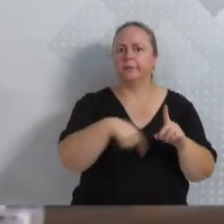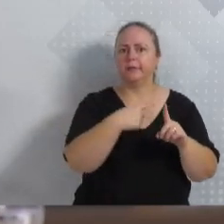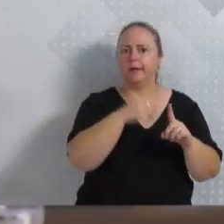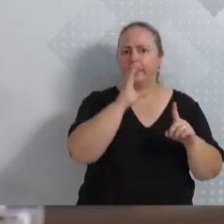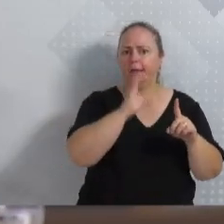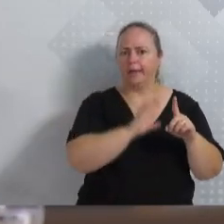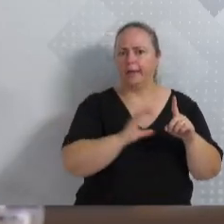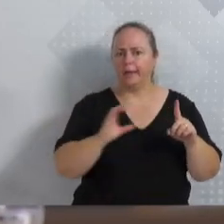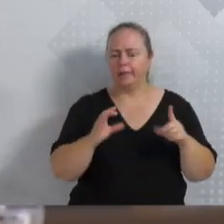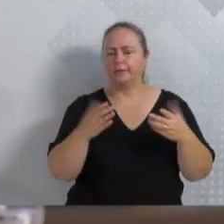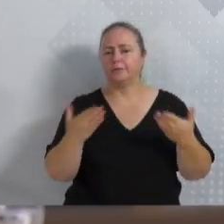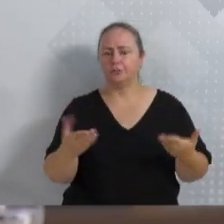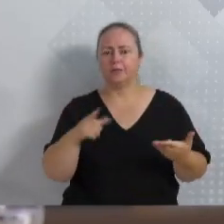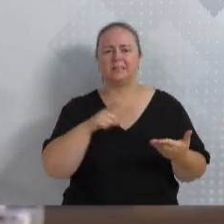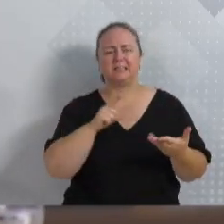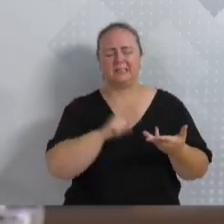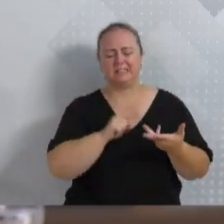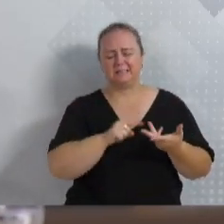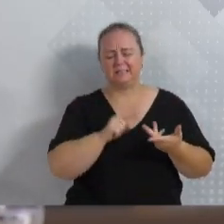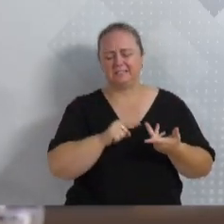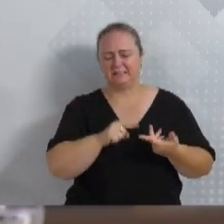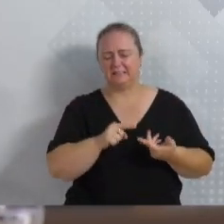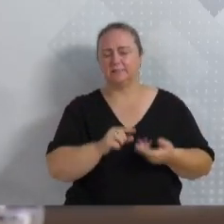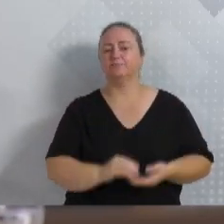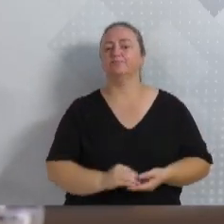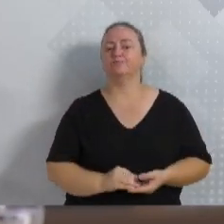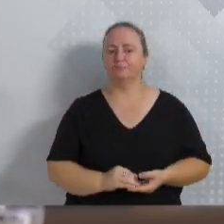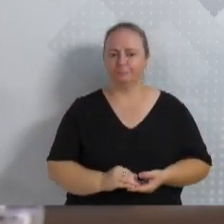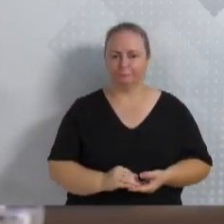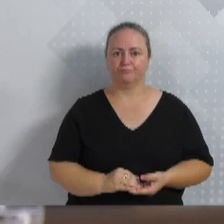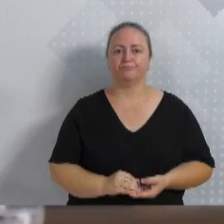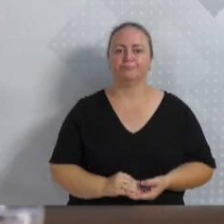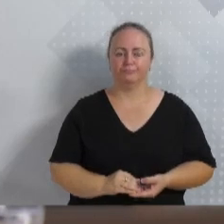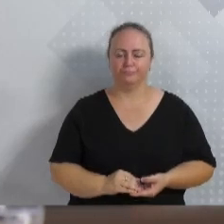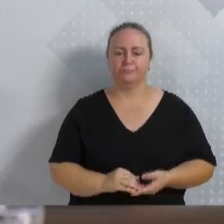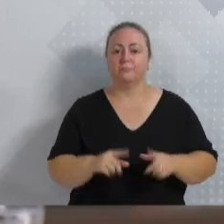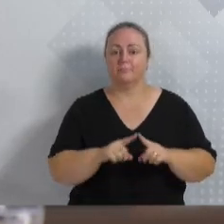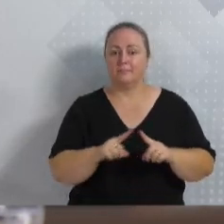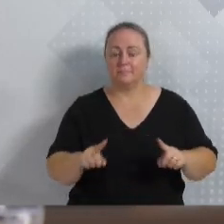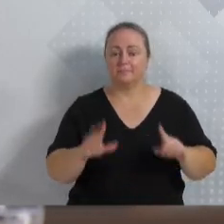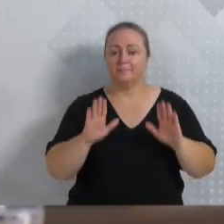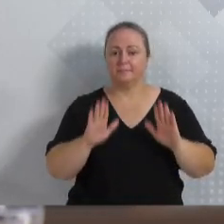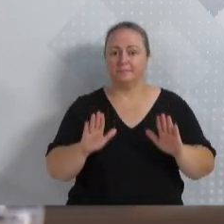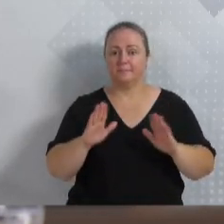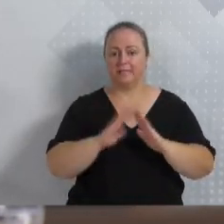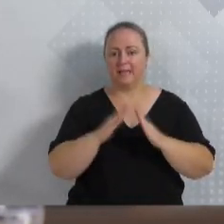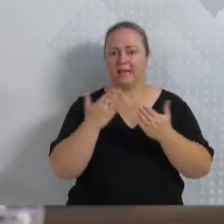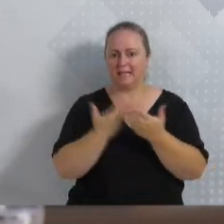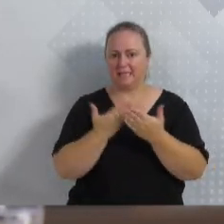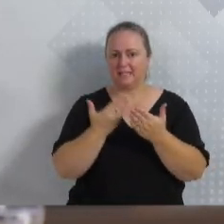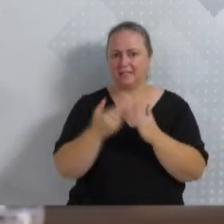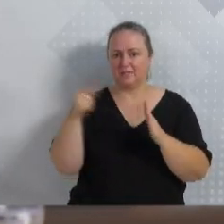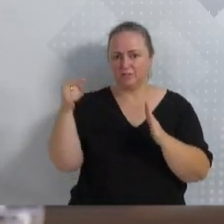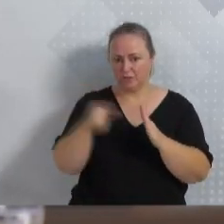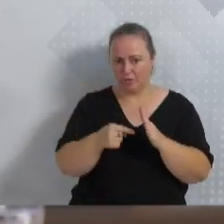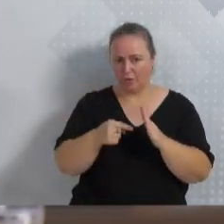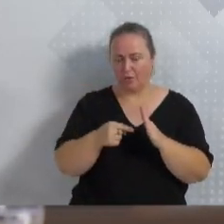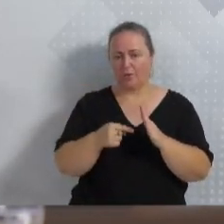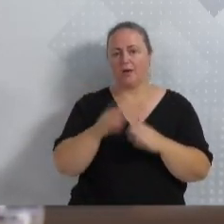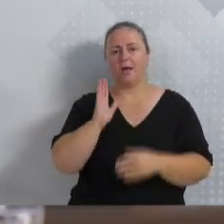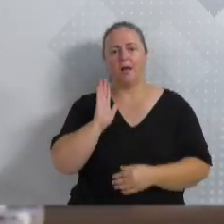também, tem muitas demandas ali, mas essa questão da escola já sendo atendida, já